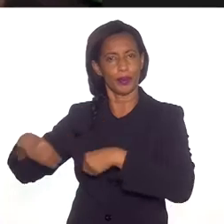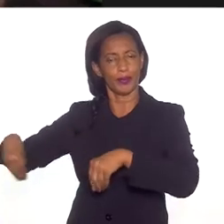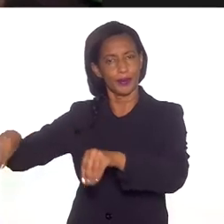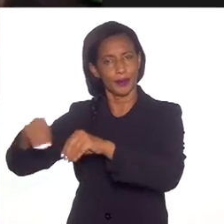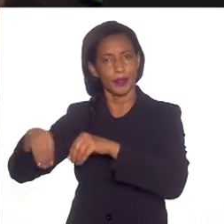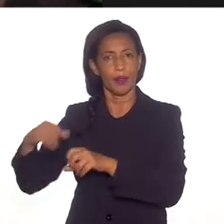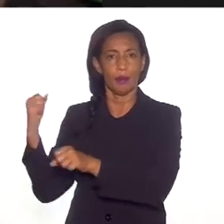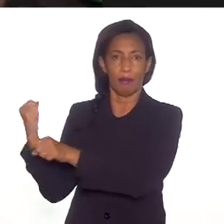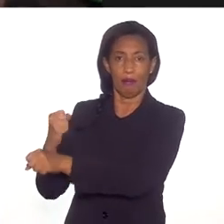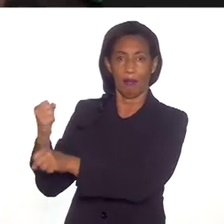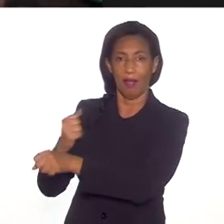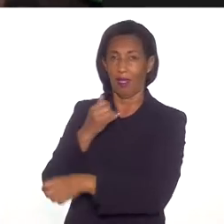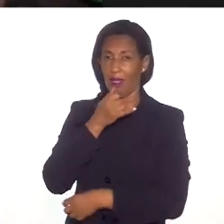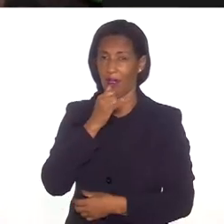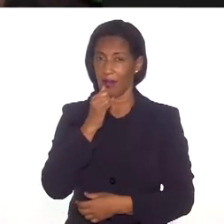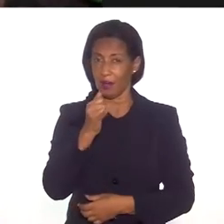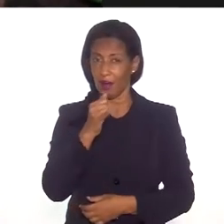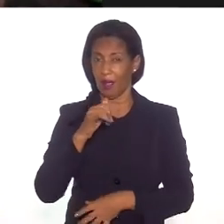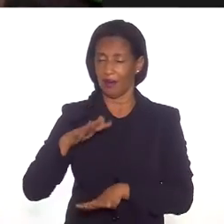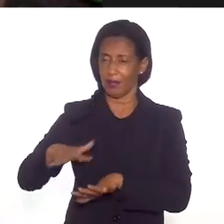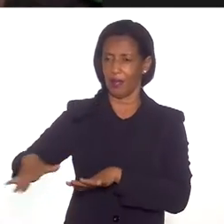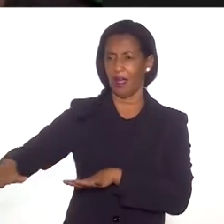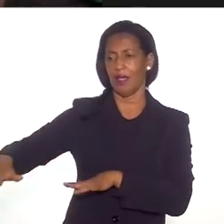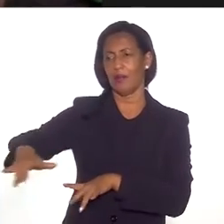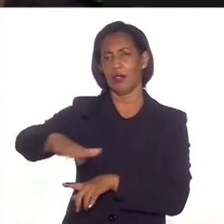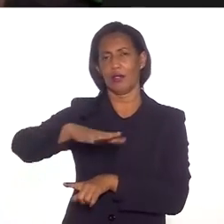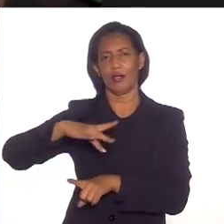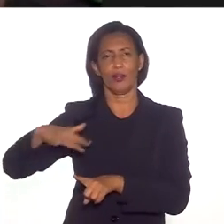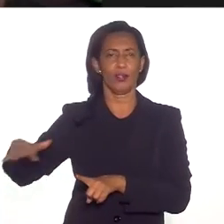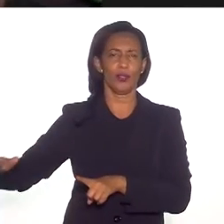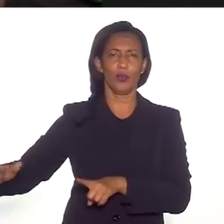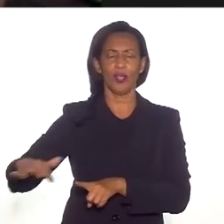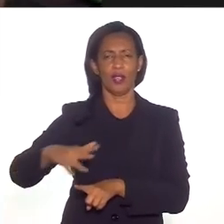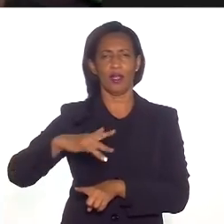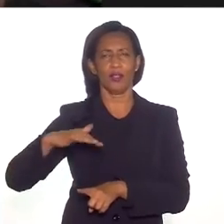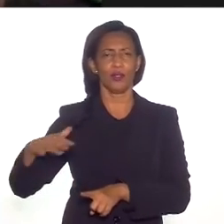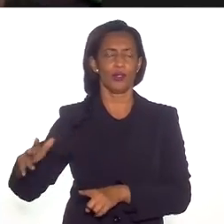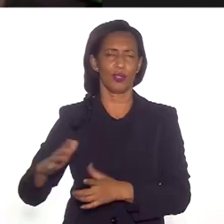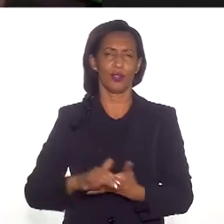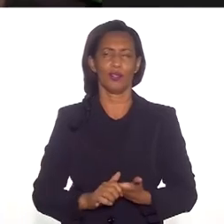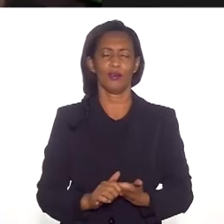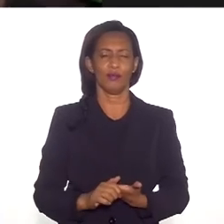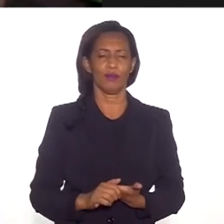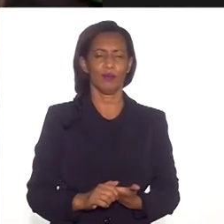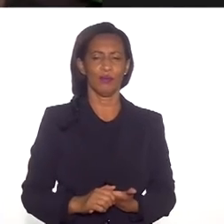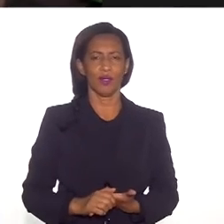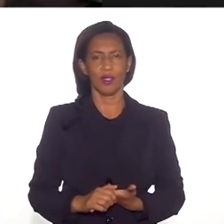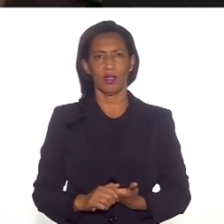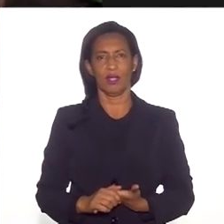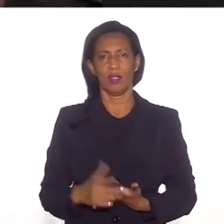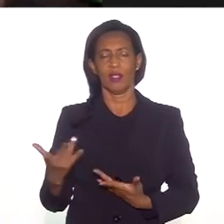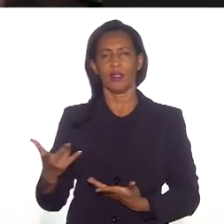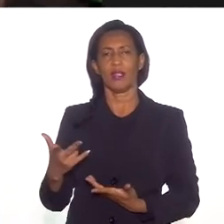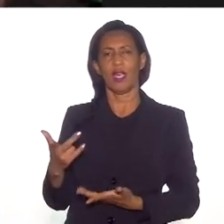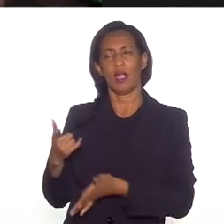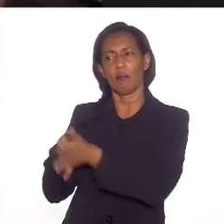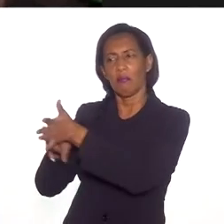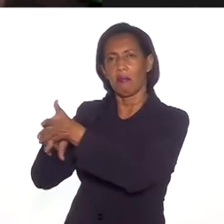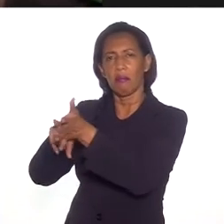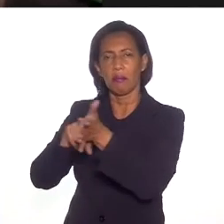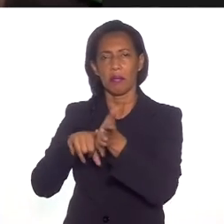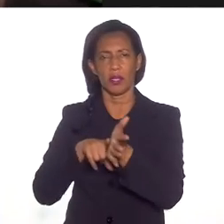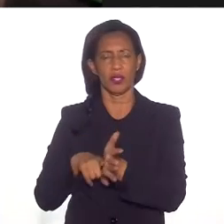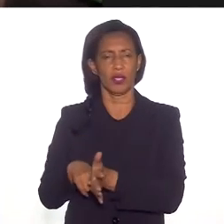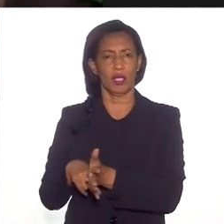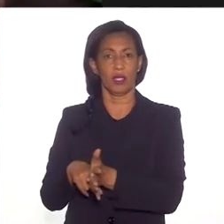para que se construam hidrelétricas aos borbotões sem consulta prévia,